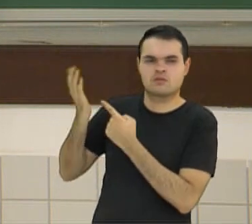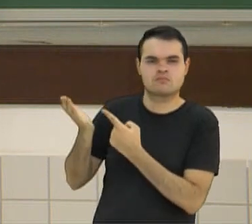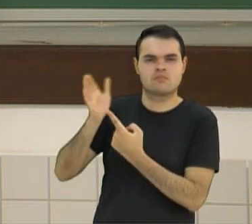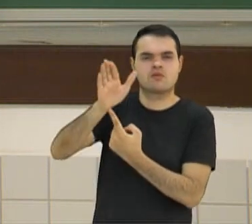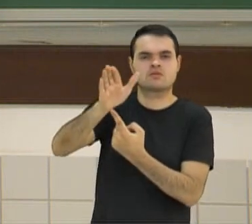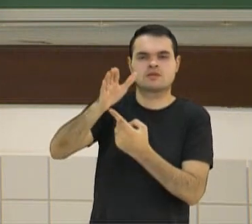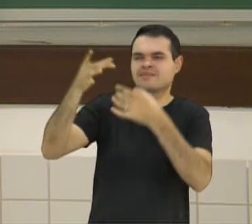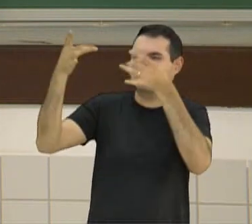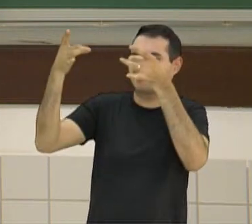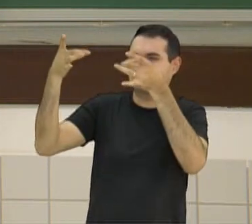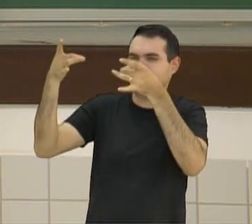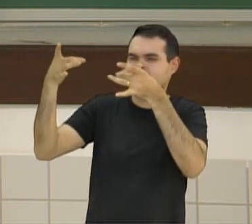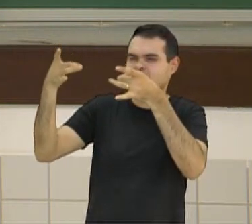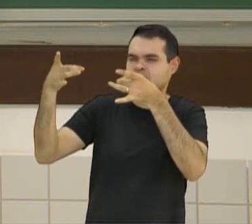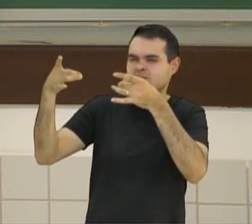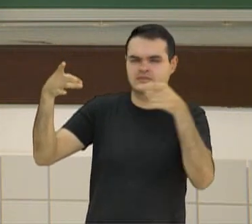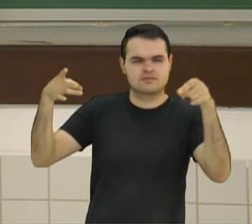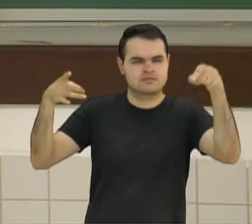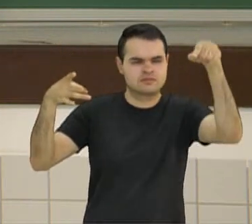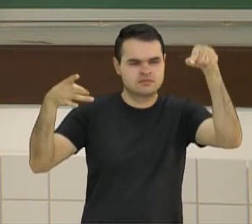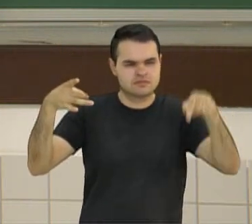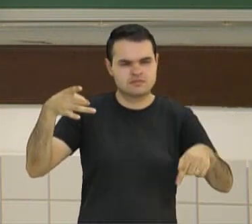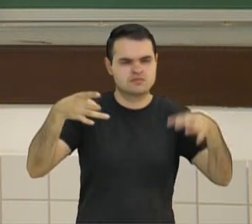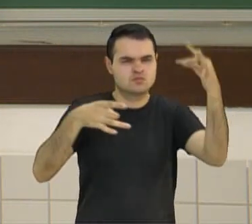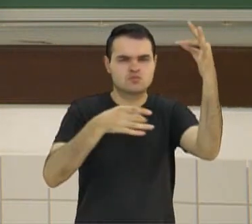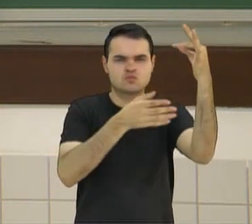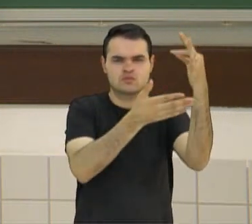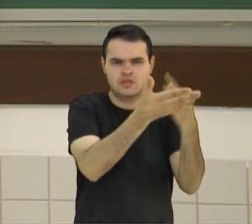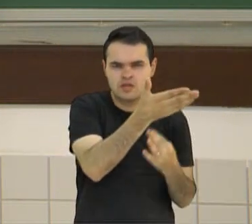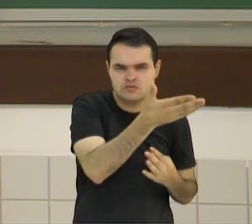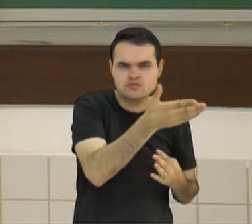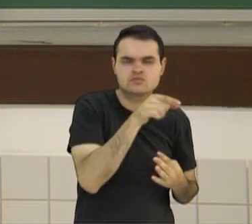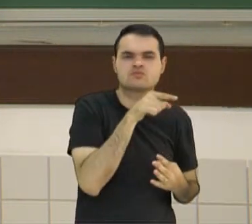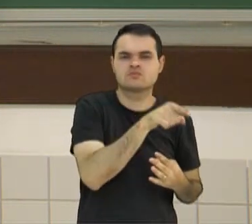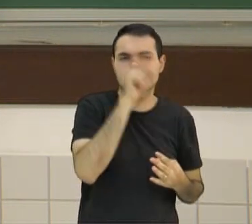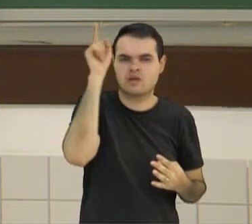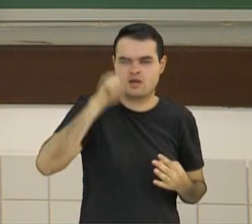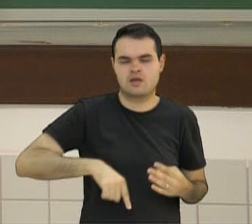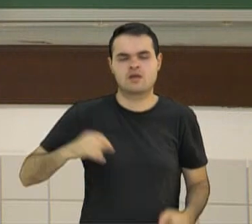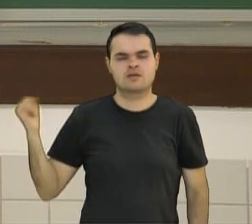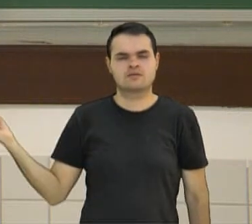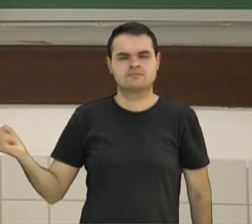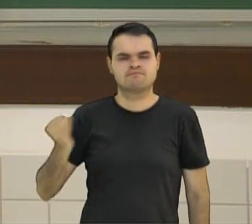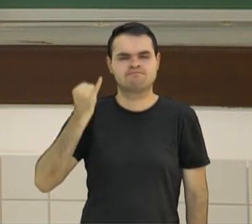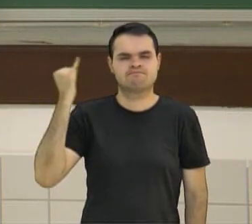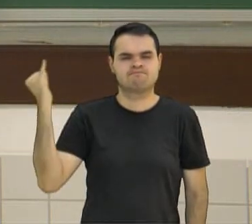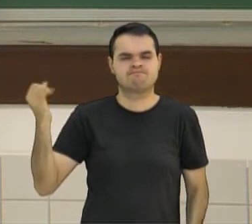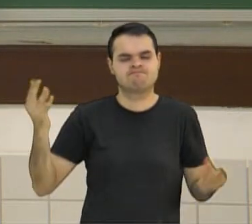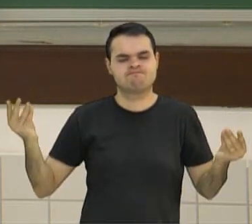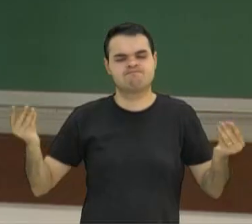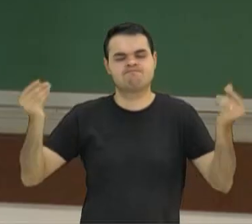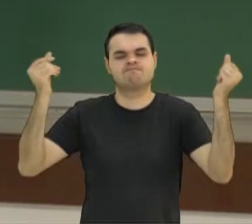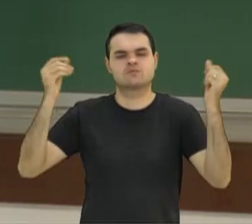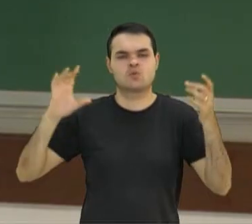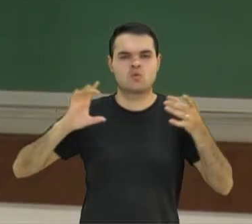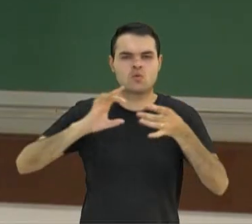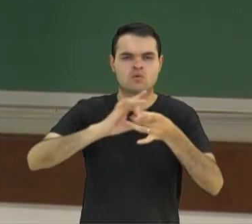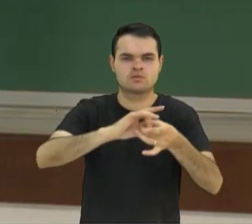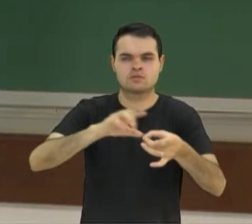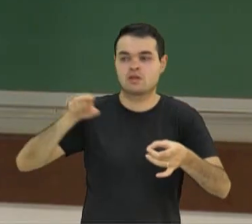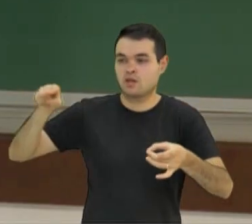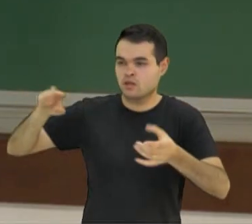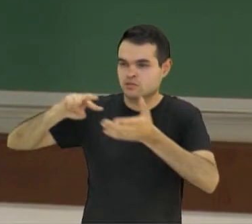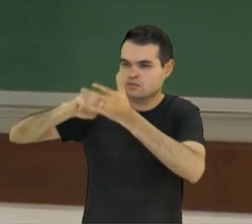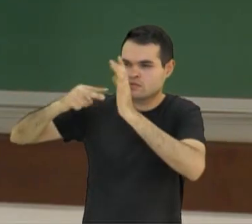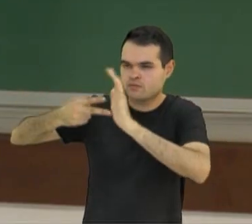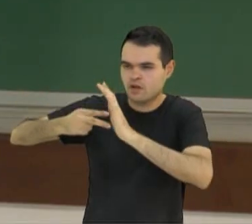ela nos dá detalhes daquilo que vai ser dito na reportagem. E, portanto, ela é muito importante para este contexto. Os significados que são